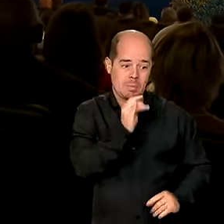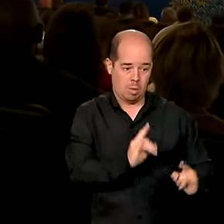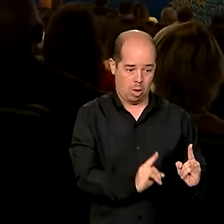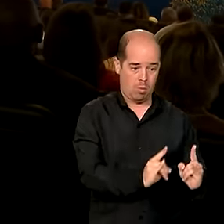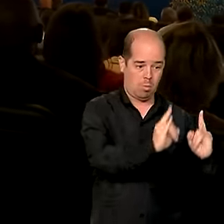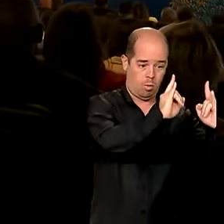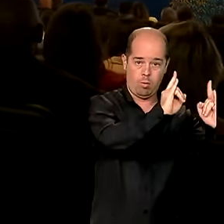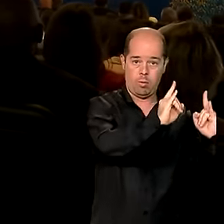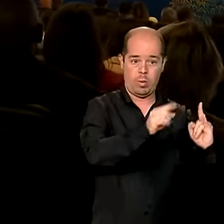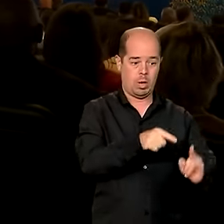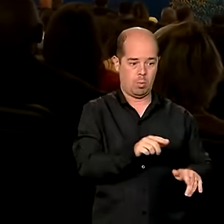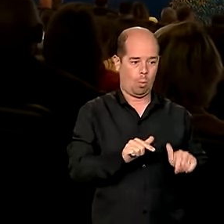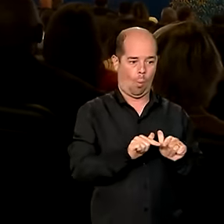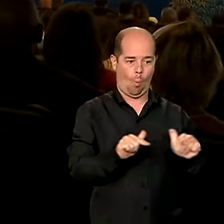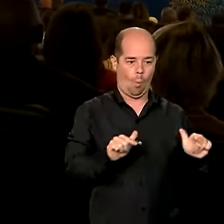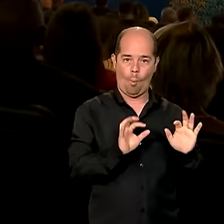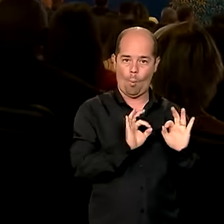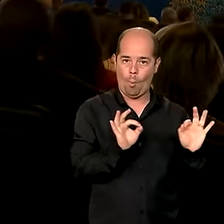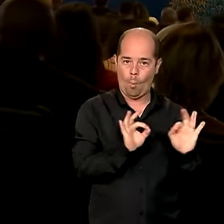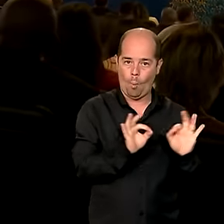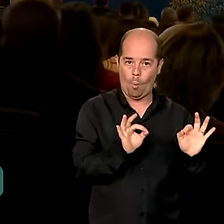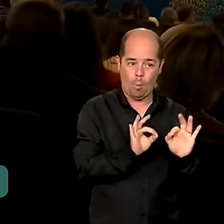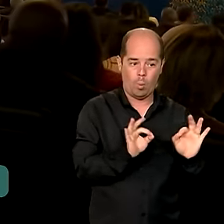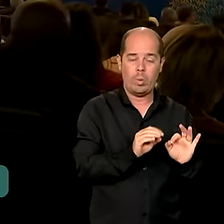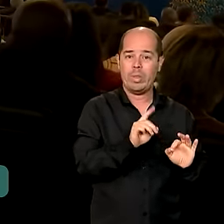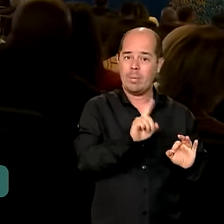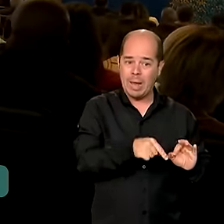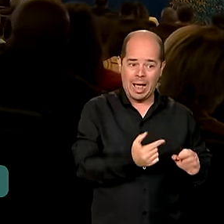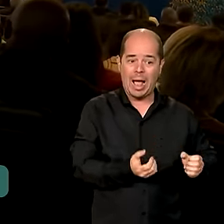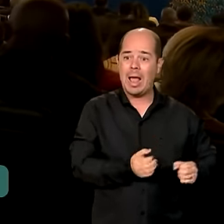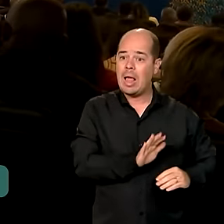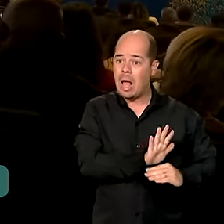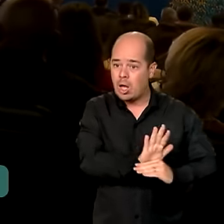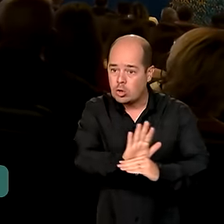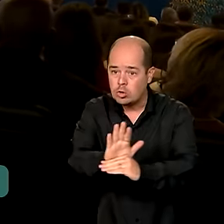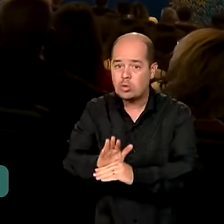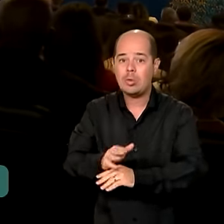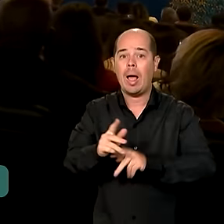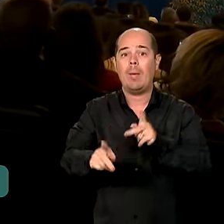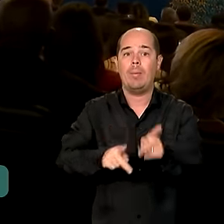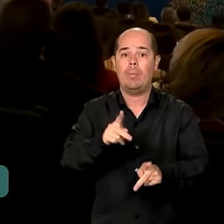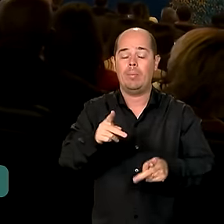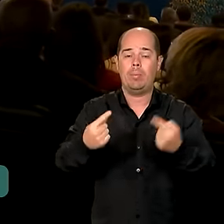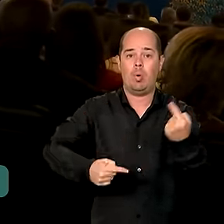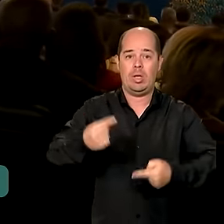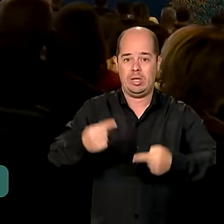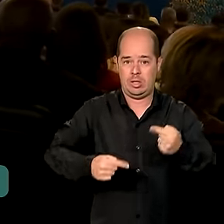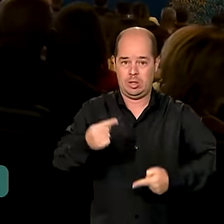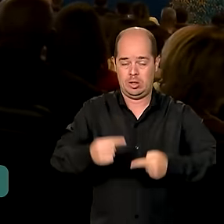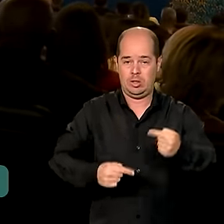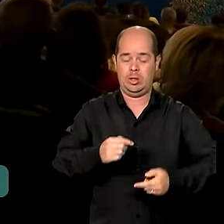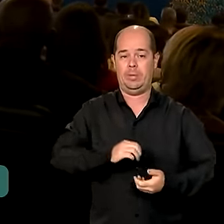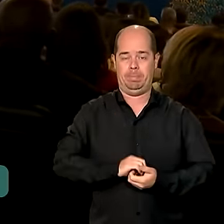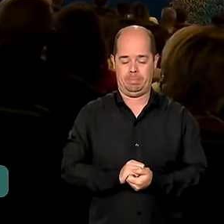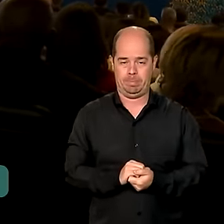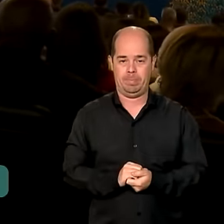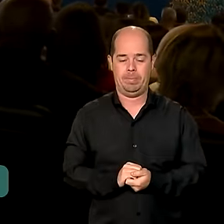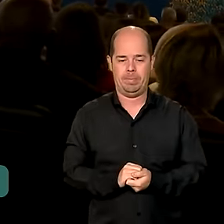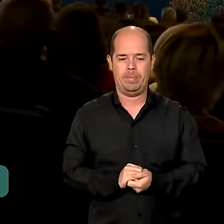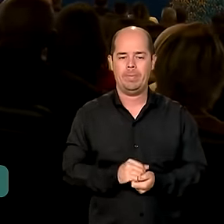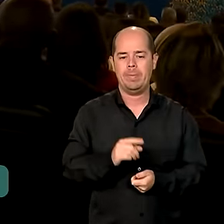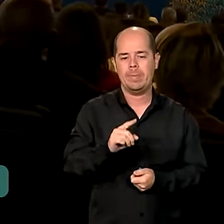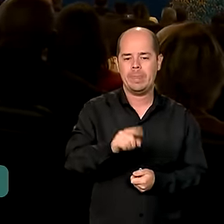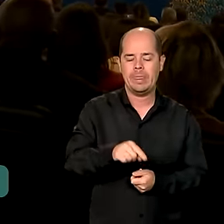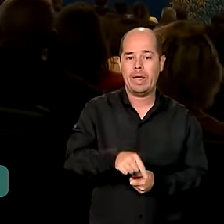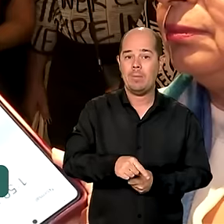vazios, para políticas públicas que beneficiem a sociedade. É coordenado pelo Ministério da Gestão e Inovação em